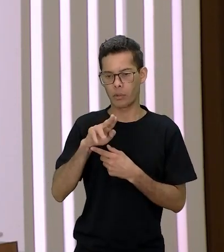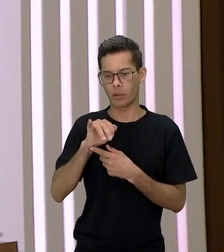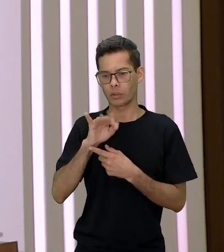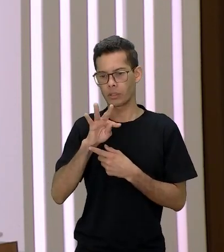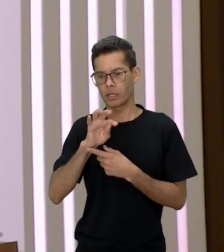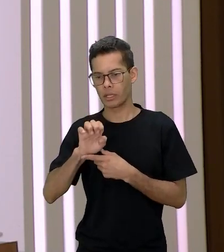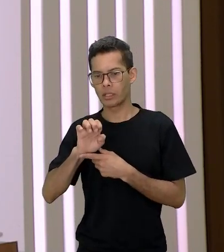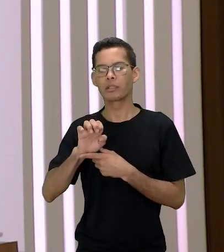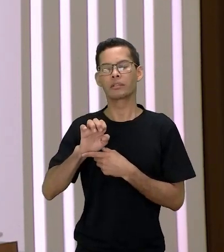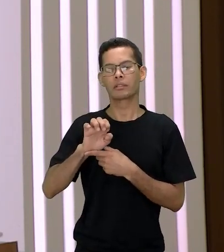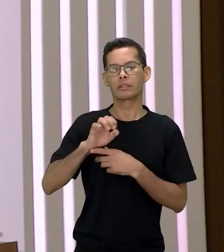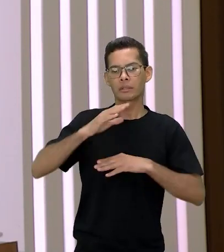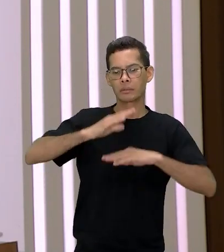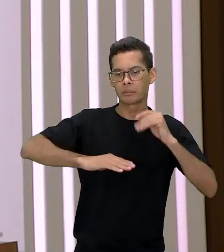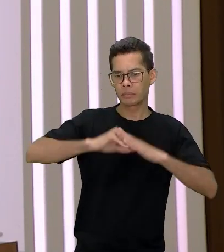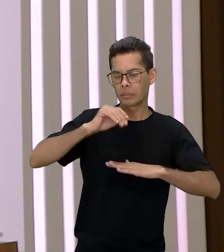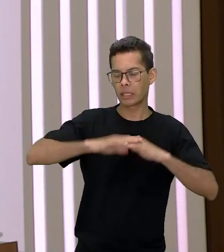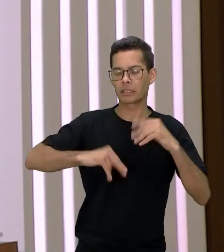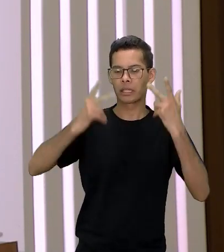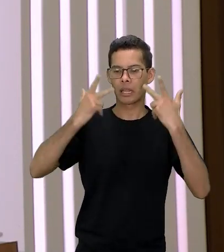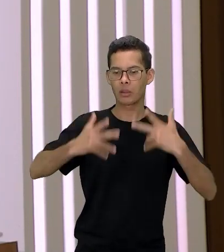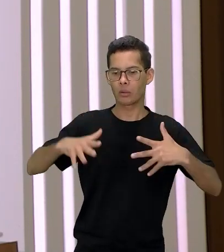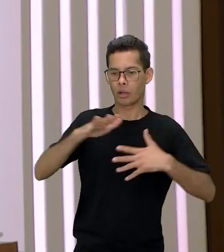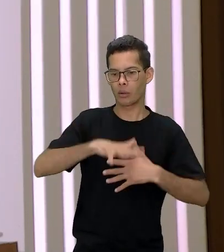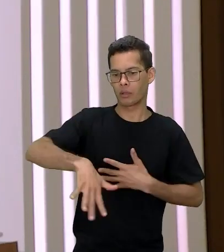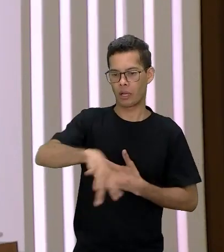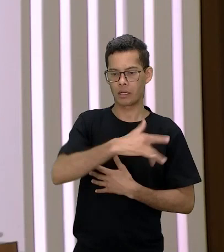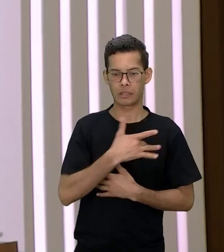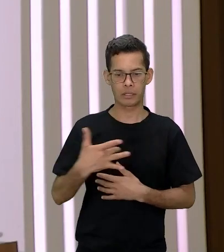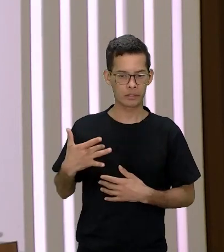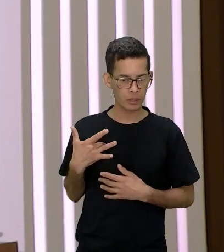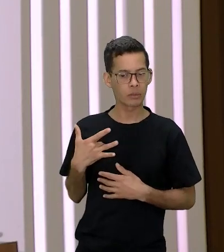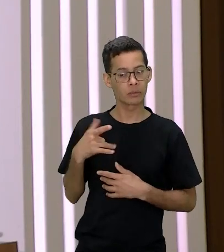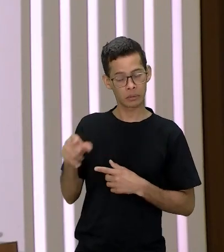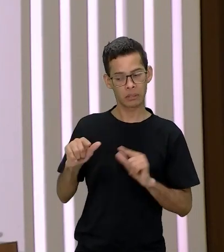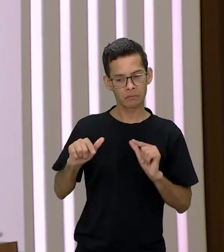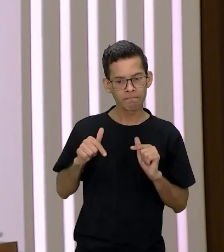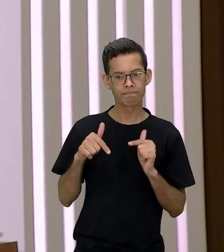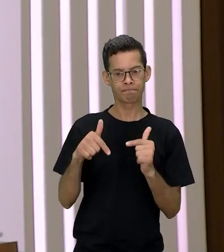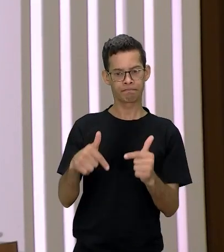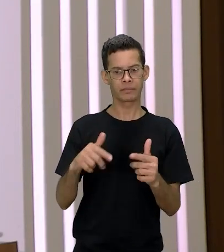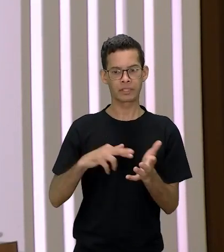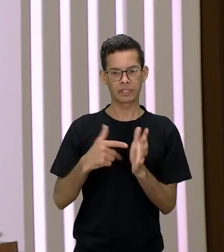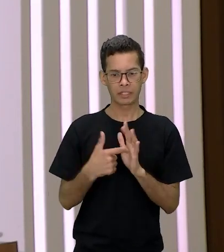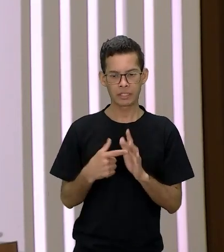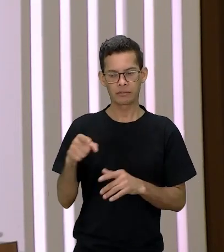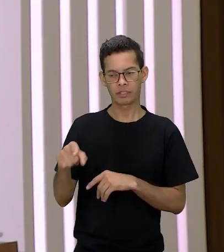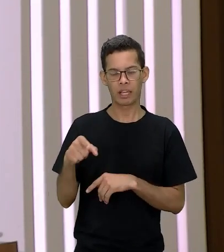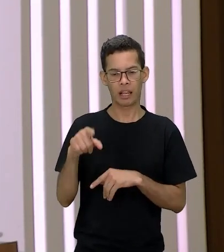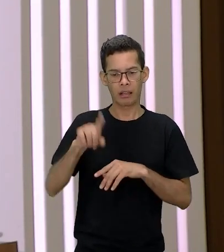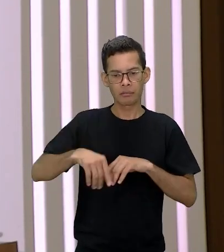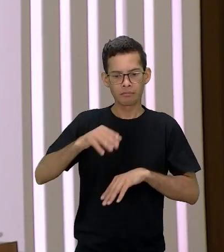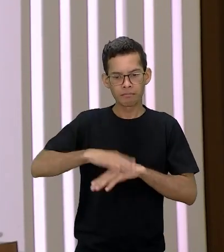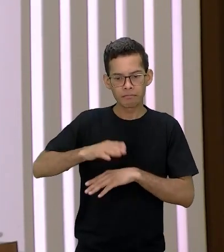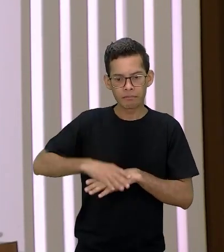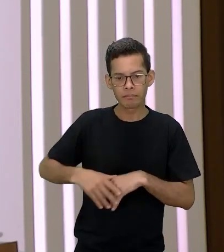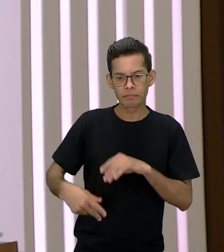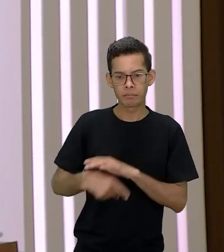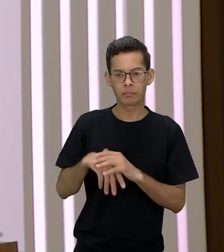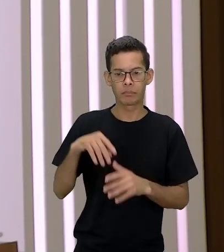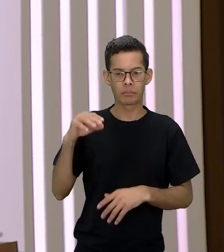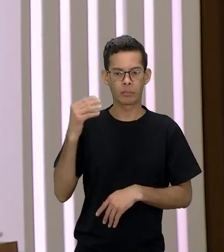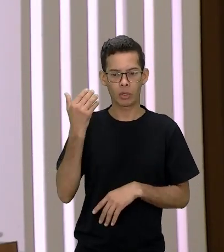uma ciência que também é passada e quando a gente fala de luta essa luta é reconhecer que também ela era uma cientista existe aqui uma técnica e um saber